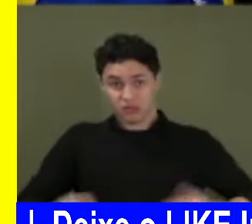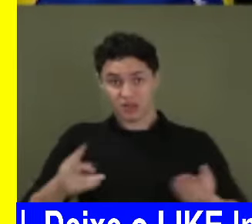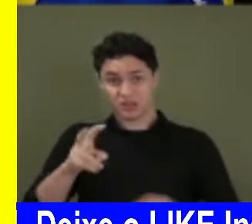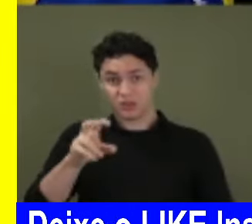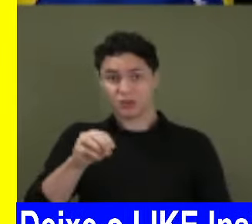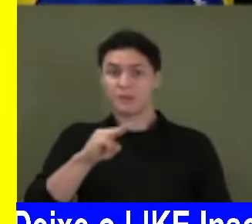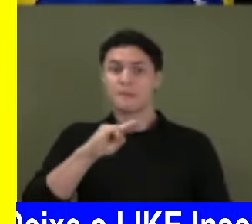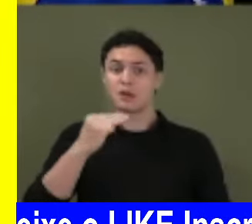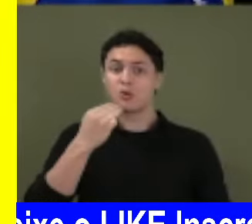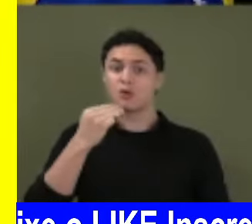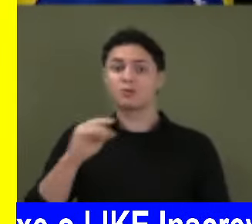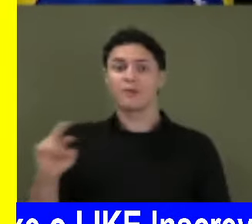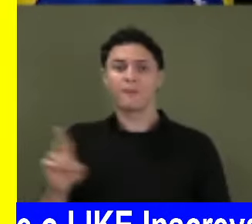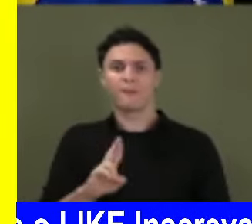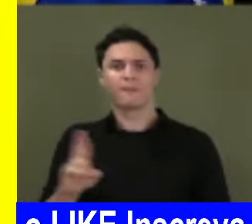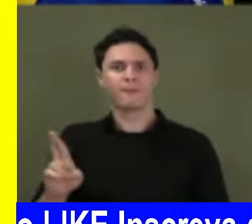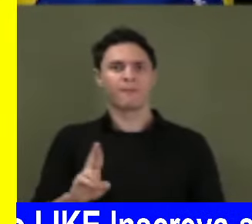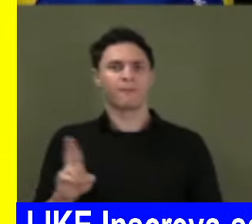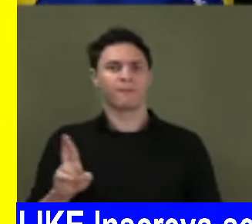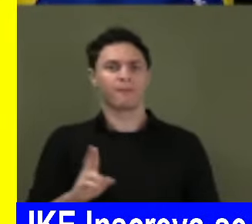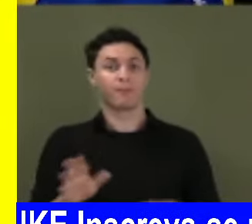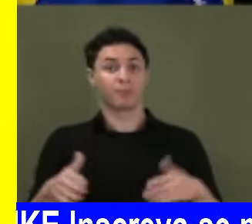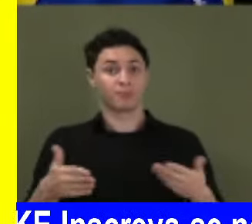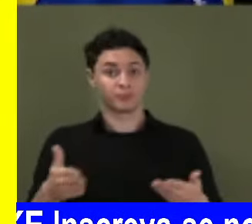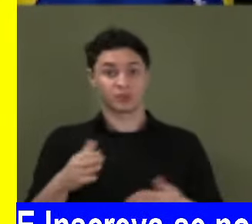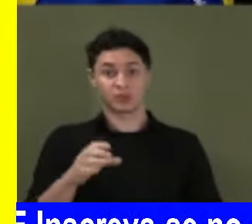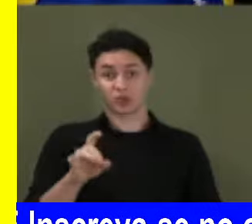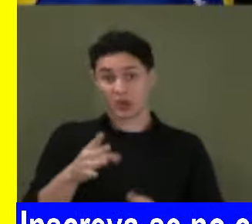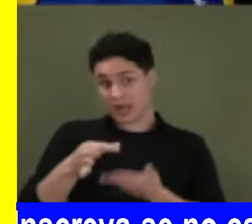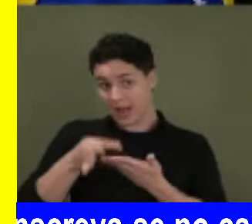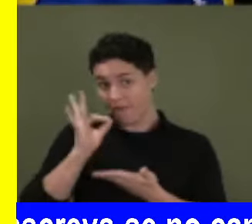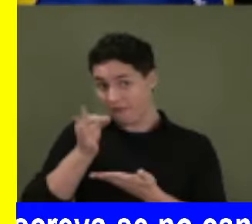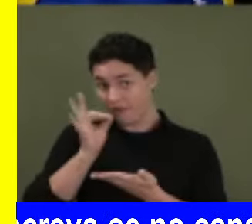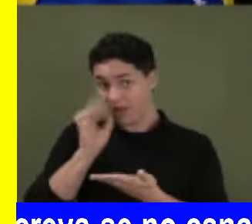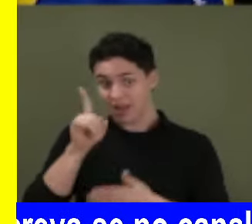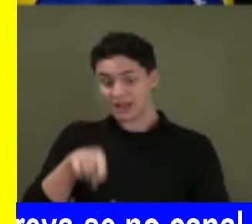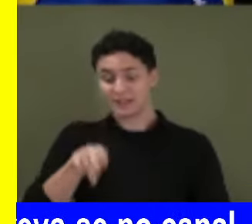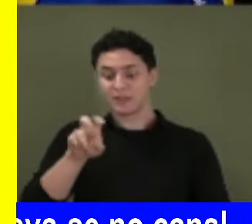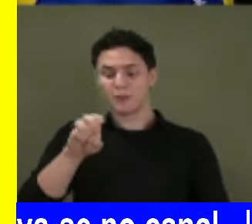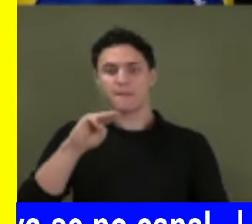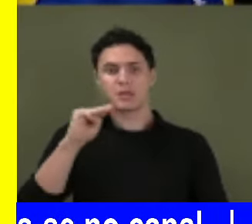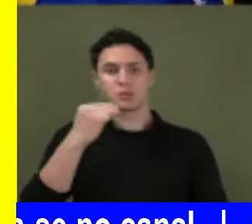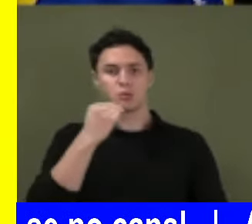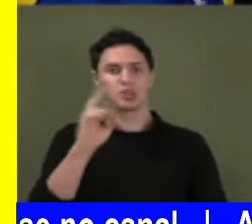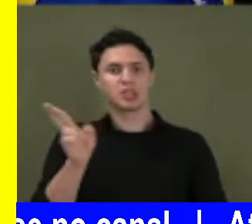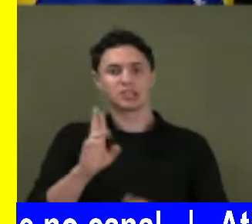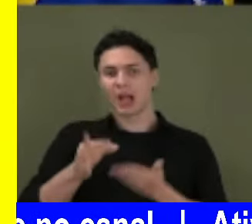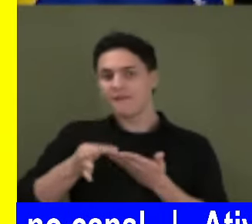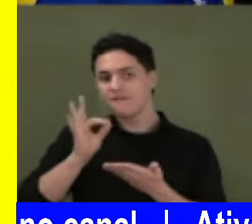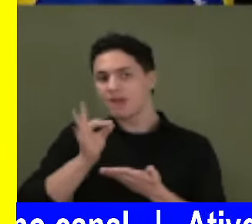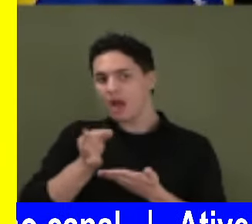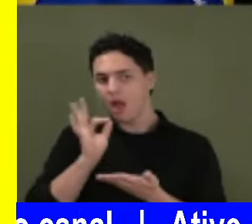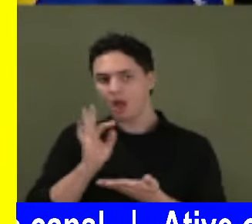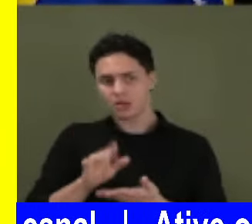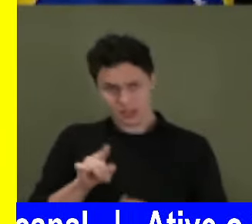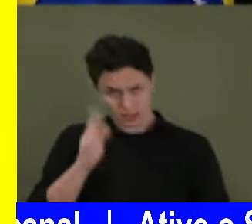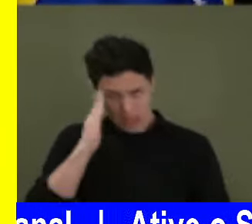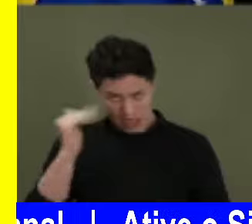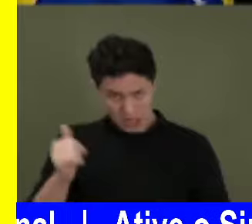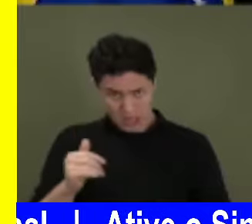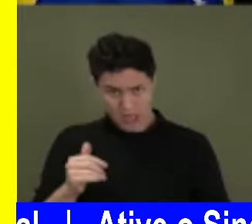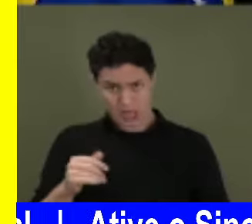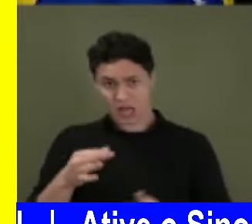50 milhões de reais. Só com o Coffee Break, gente, vai gastar 5 milhões de reais com o Coffee Break. Vocês têm noção disso?